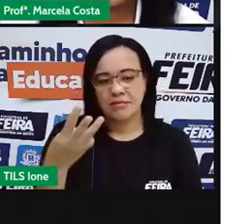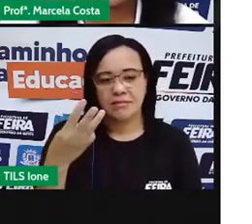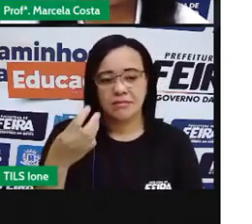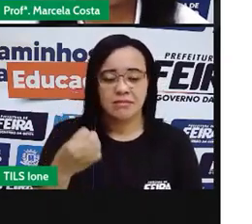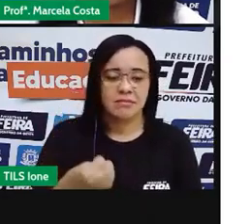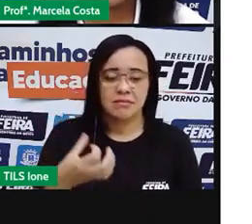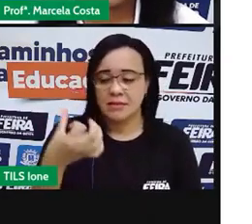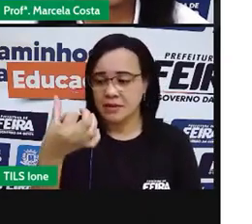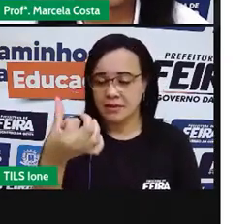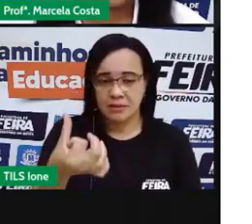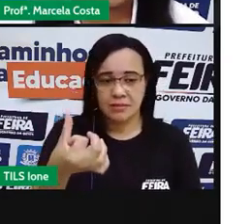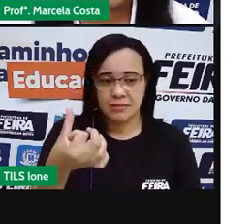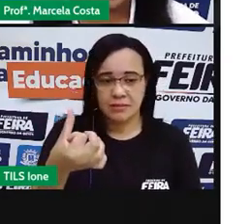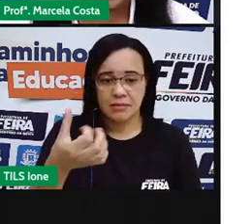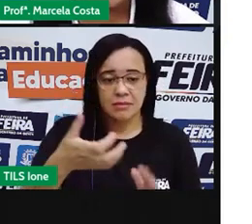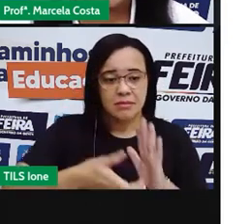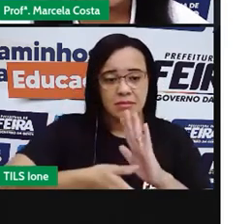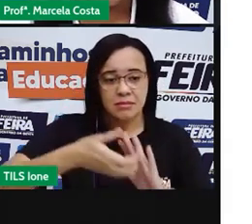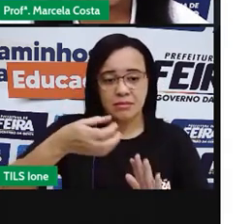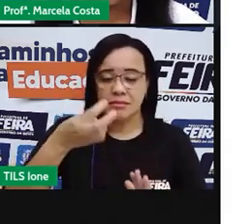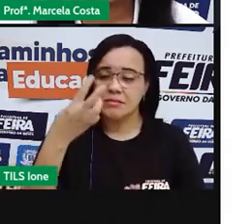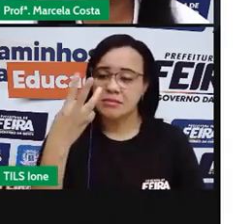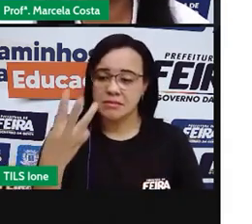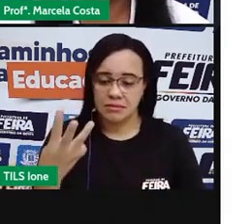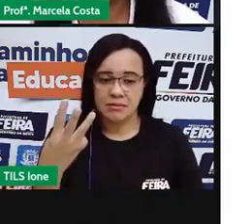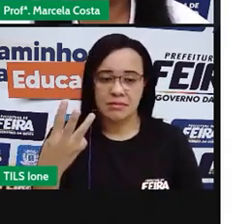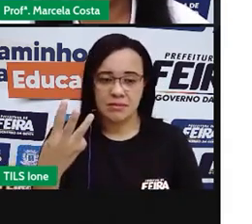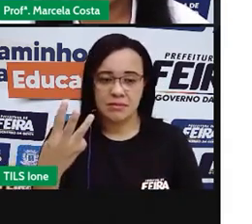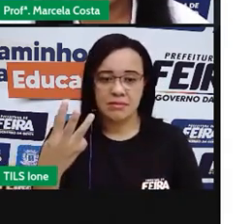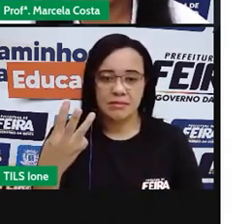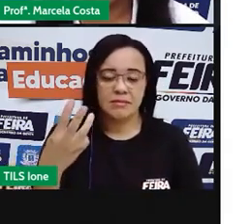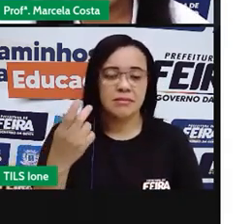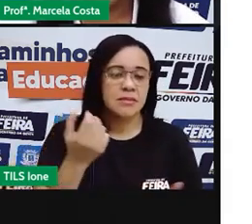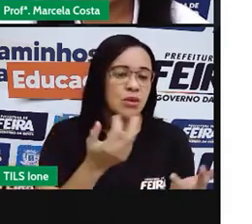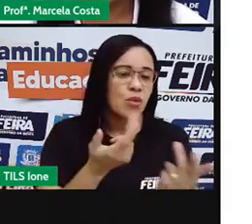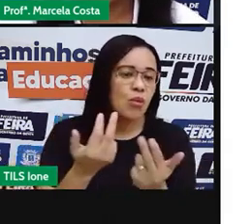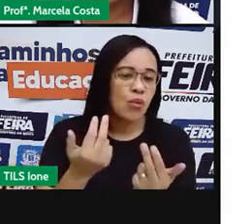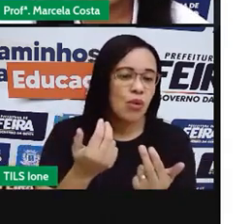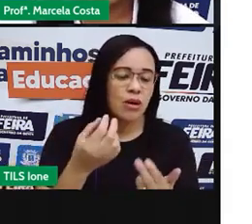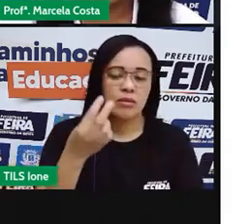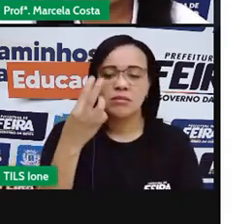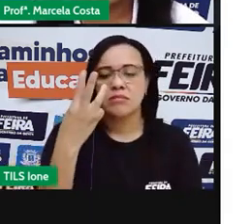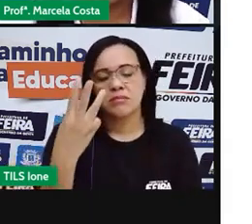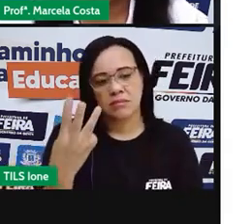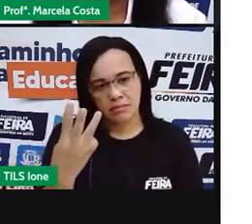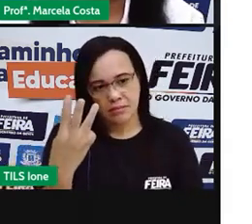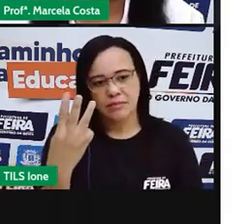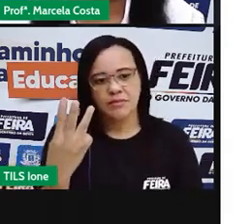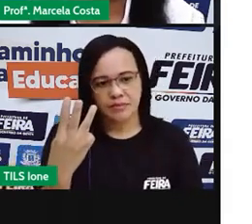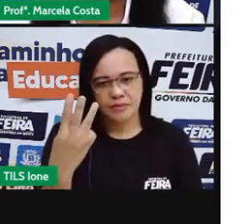menos três vai ser igual a três